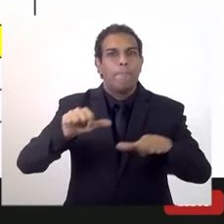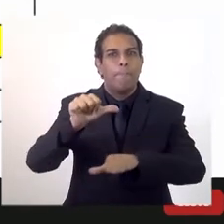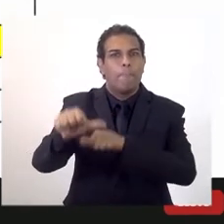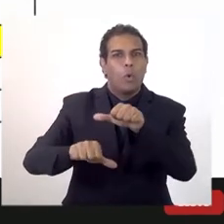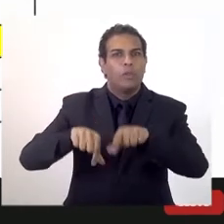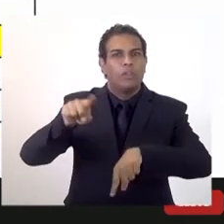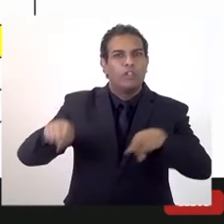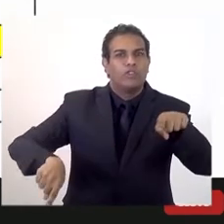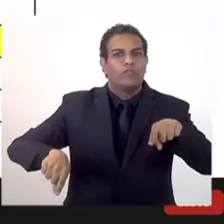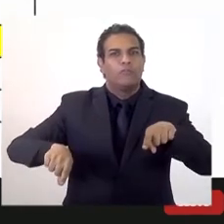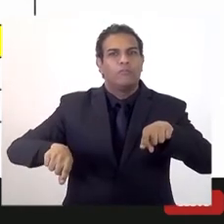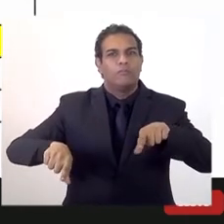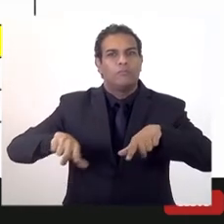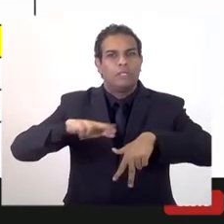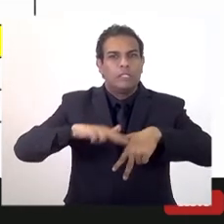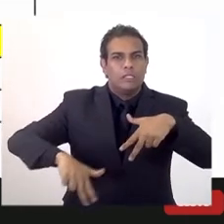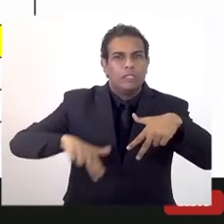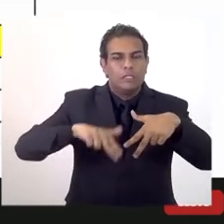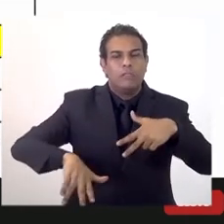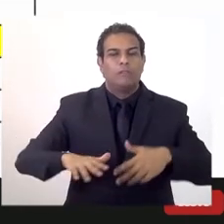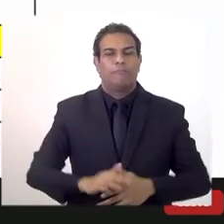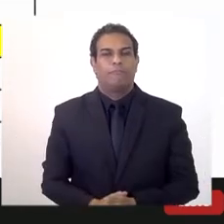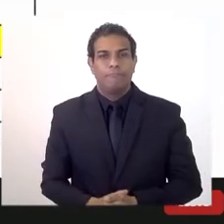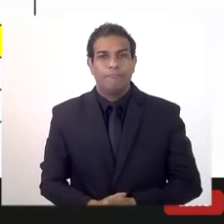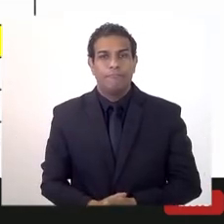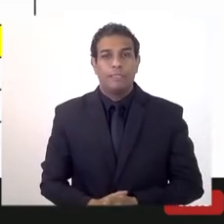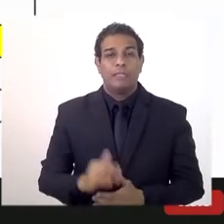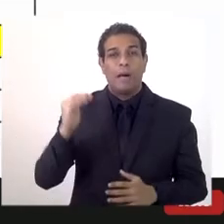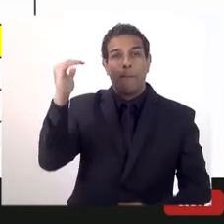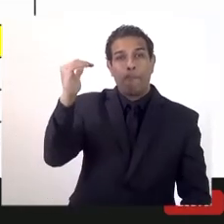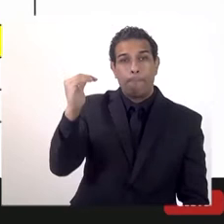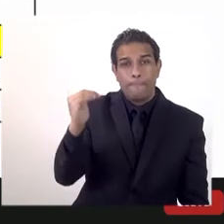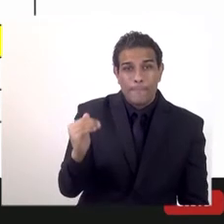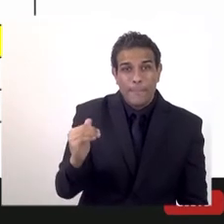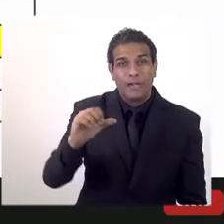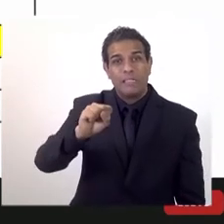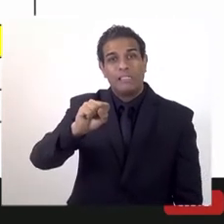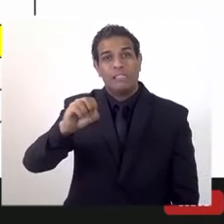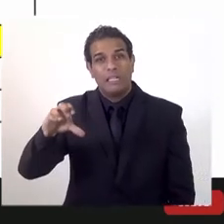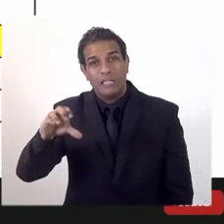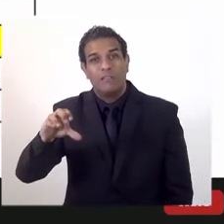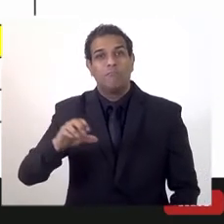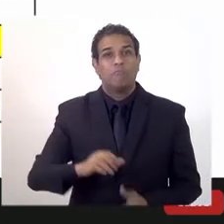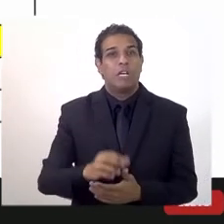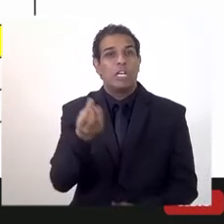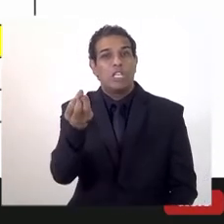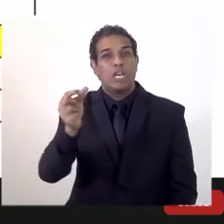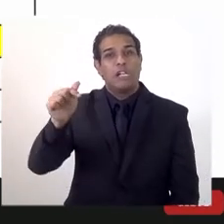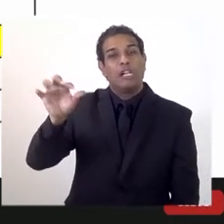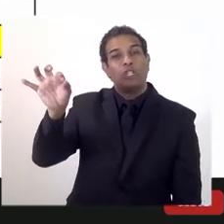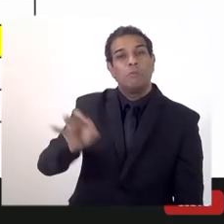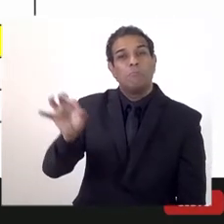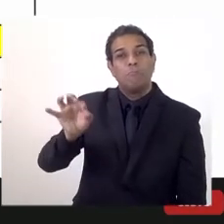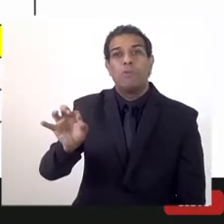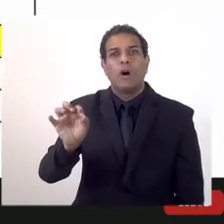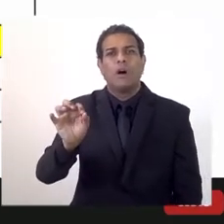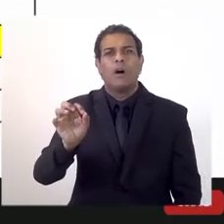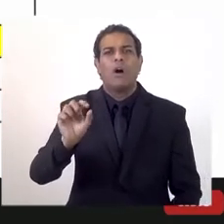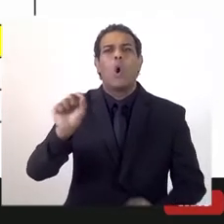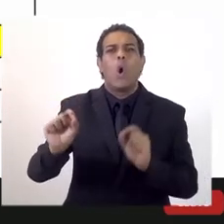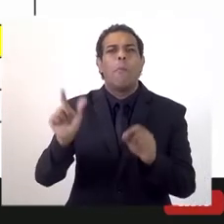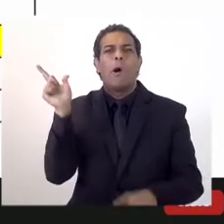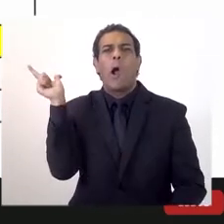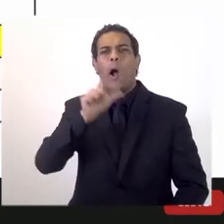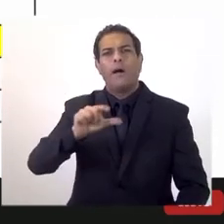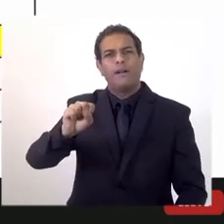No Brasil, isso é 14%. E em Santa Catarina, gira aí nas faixas de 6%, 5%. Quer dizer, qual é o segredo de Santa